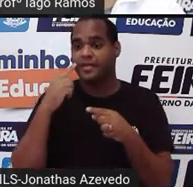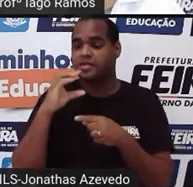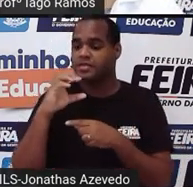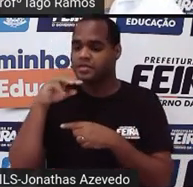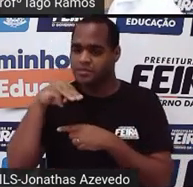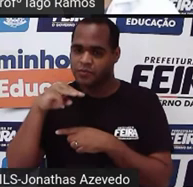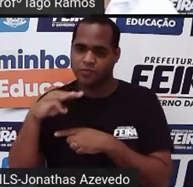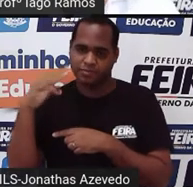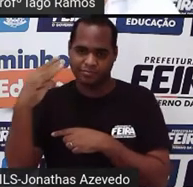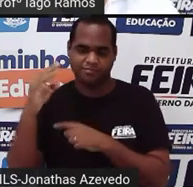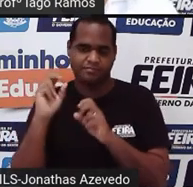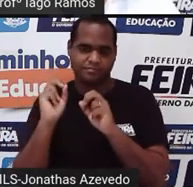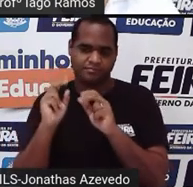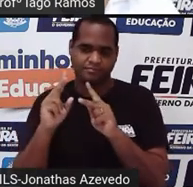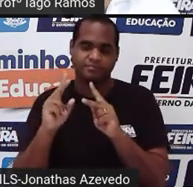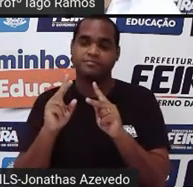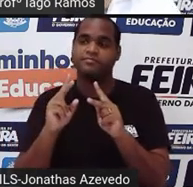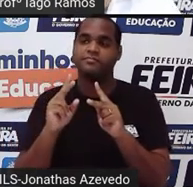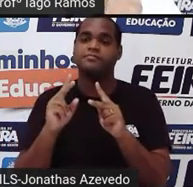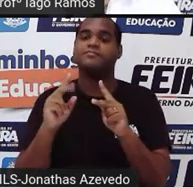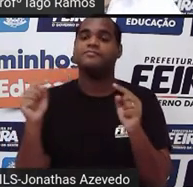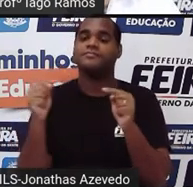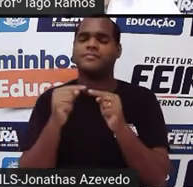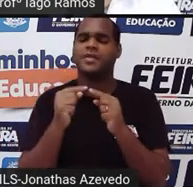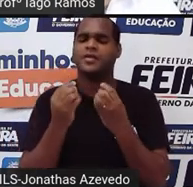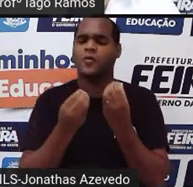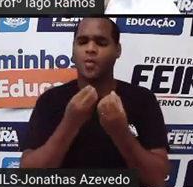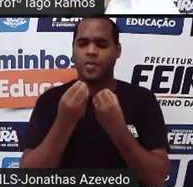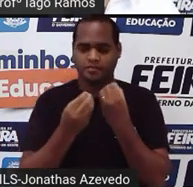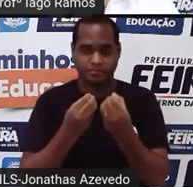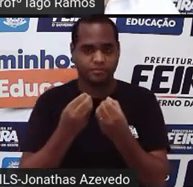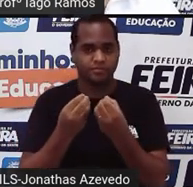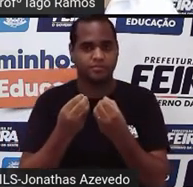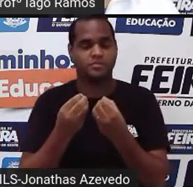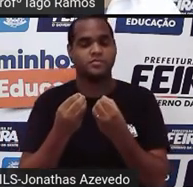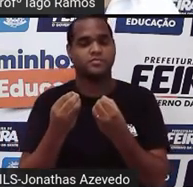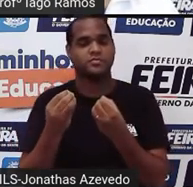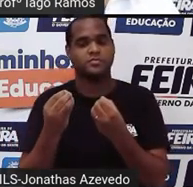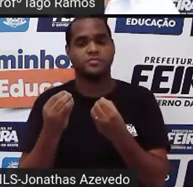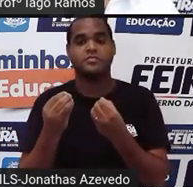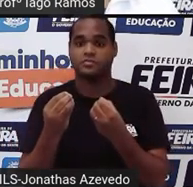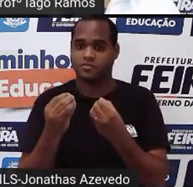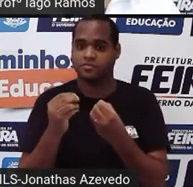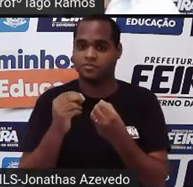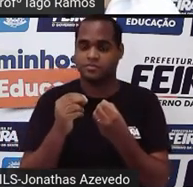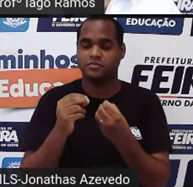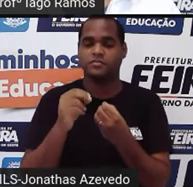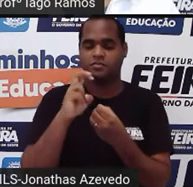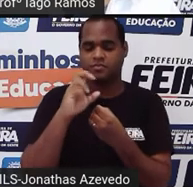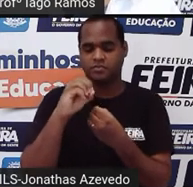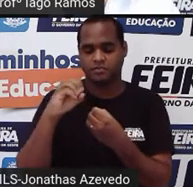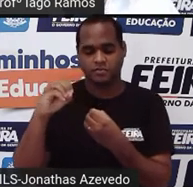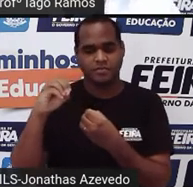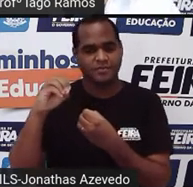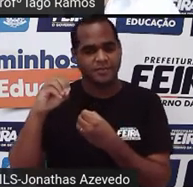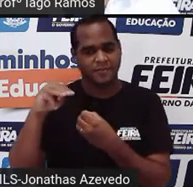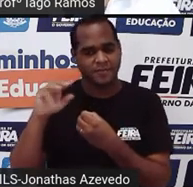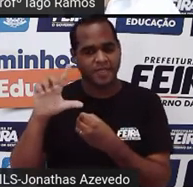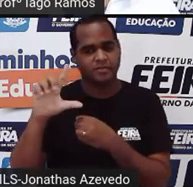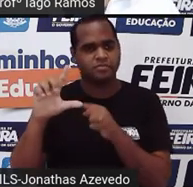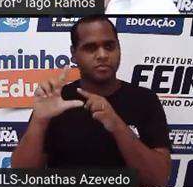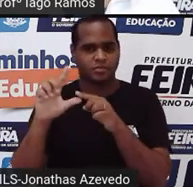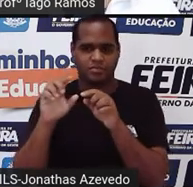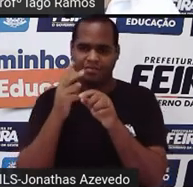cúbico, tá bom? Então, ali, 500 ml. Eu posso quebrar esses